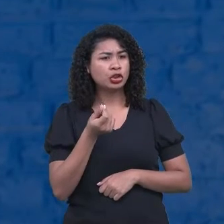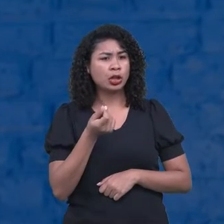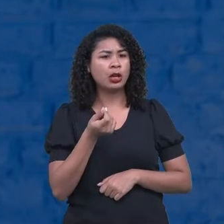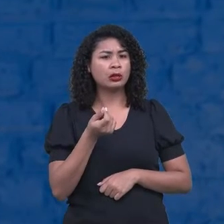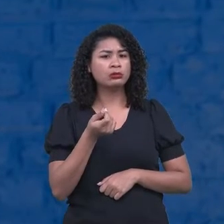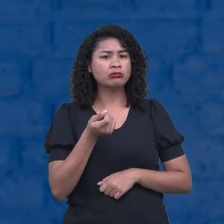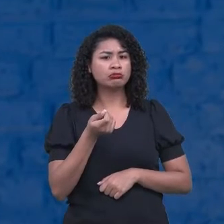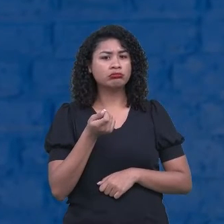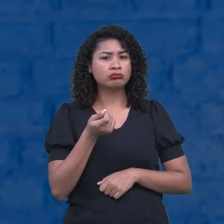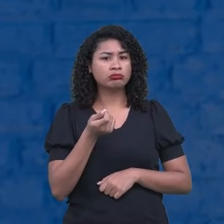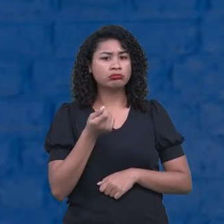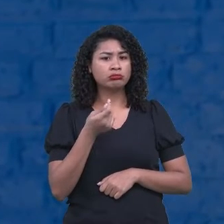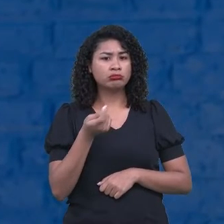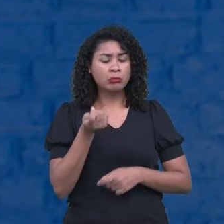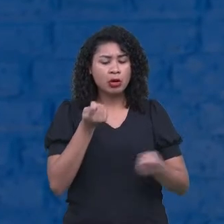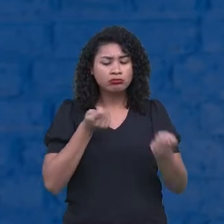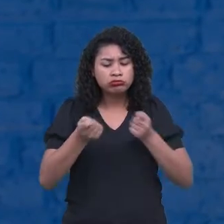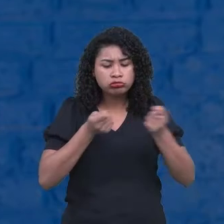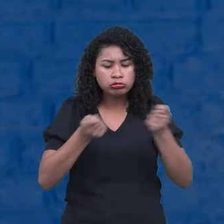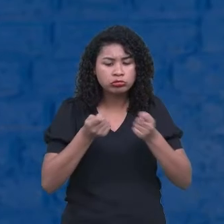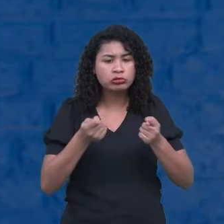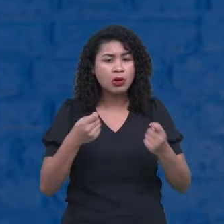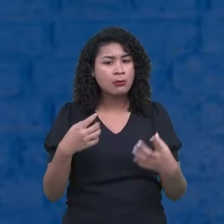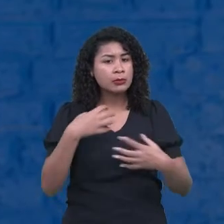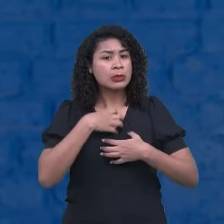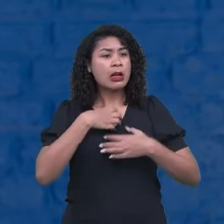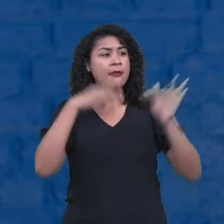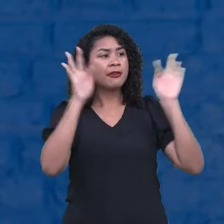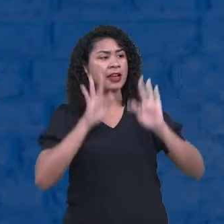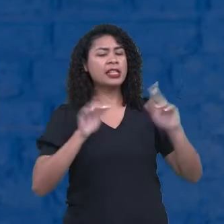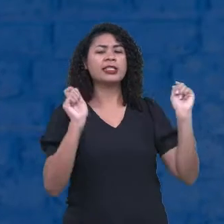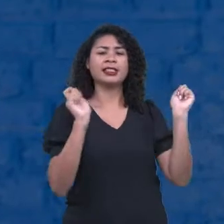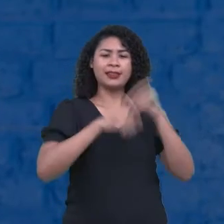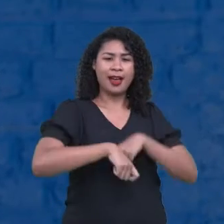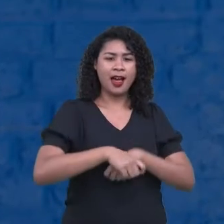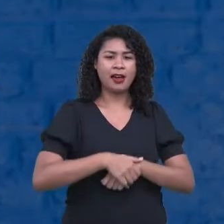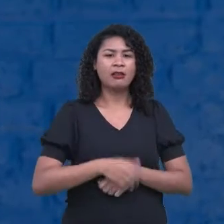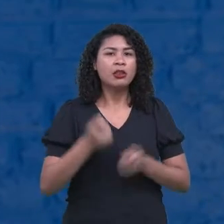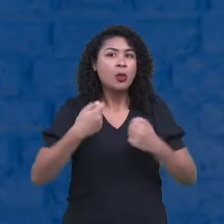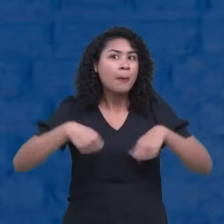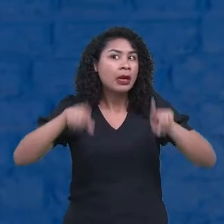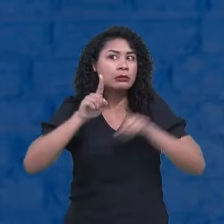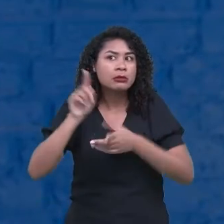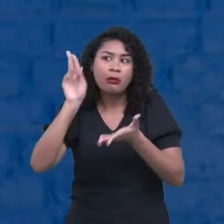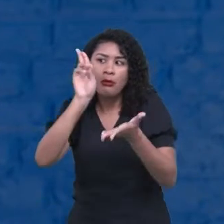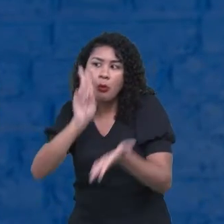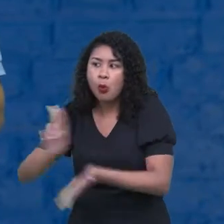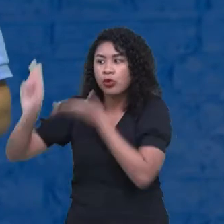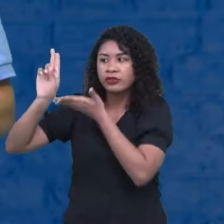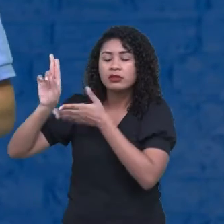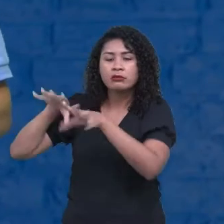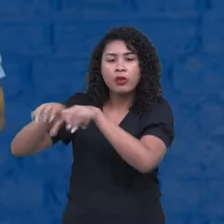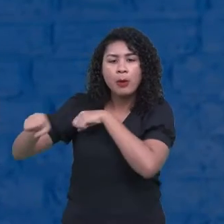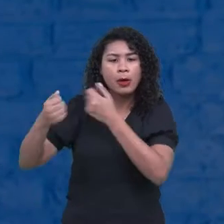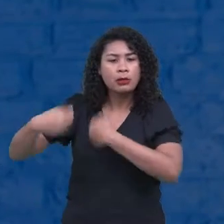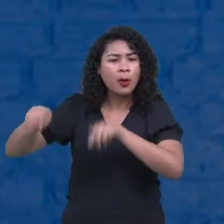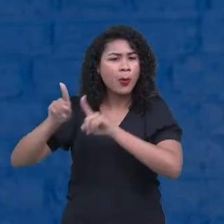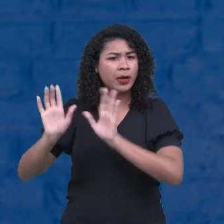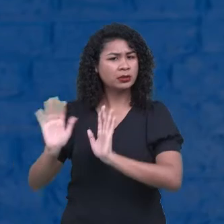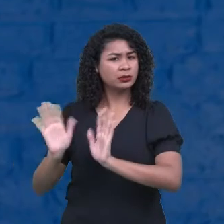feliz. Não precisou fazer faculdade, não é que não seja necessário, não é que não seja preciso. Mas, às vezes, as nossas